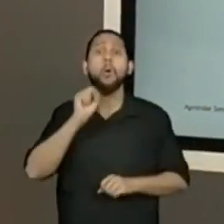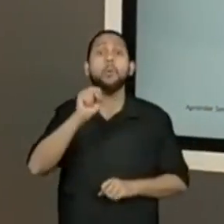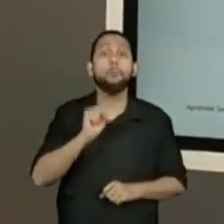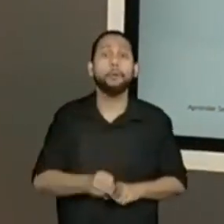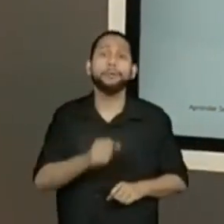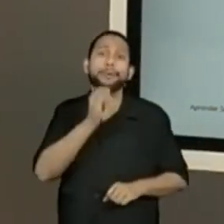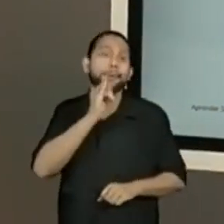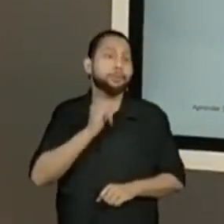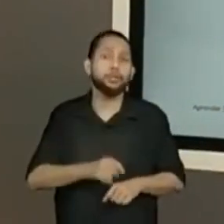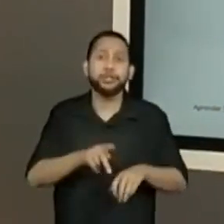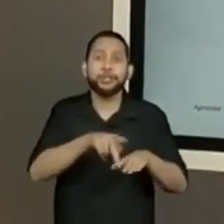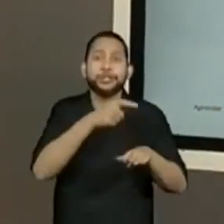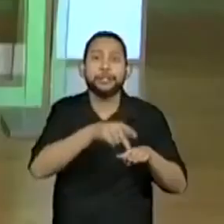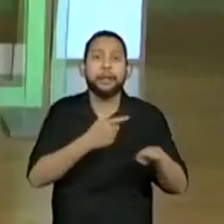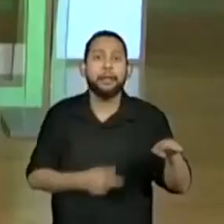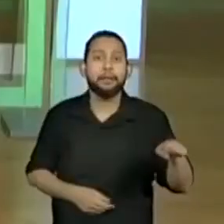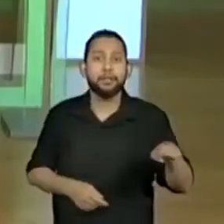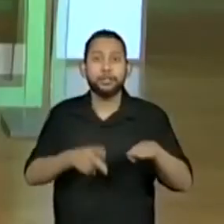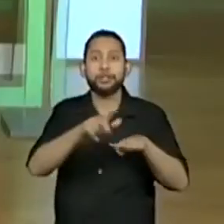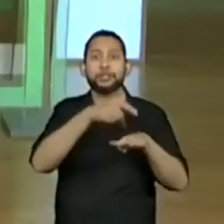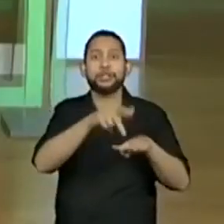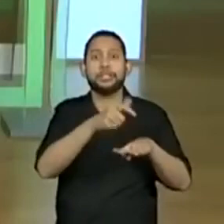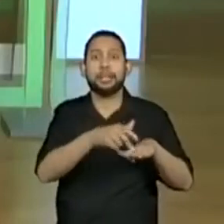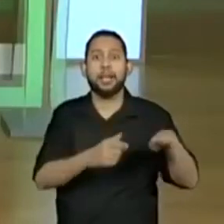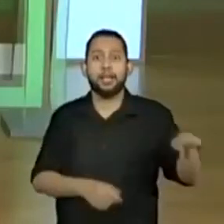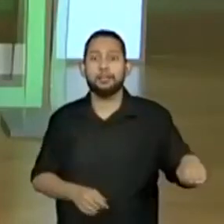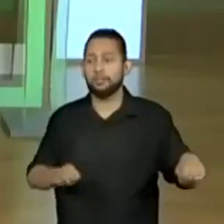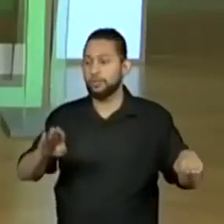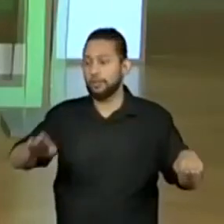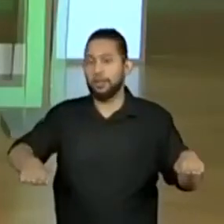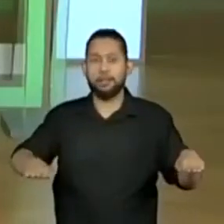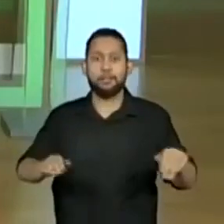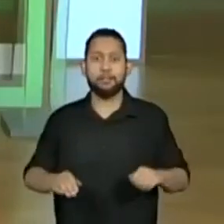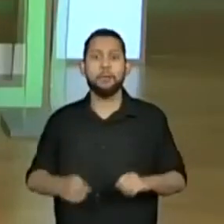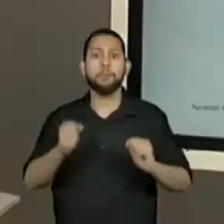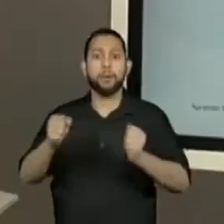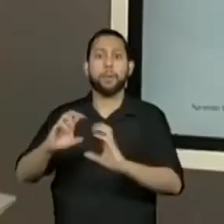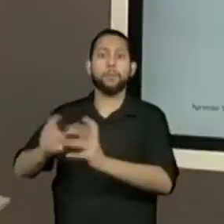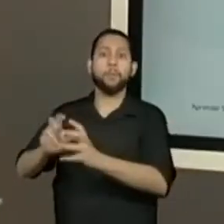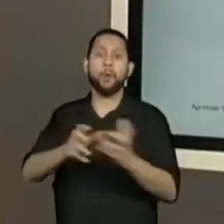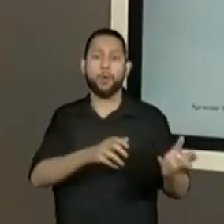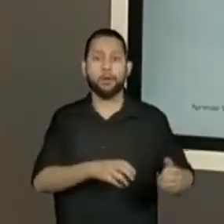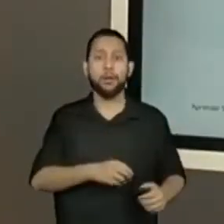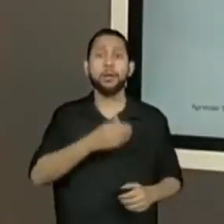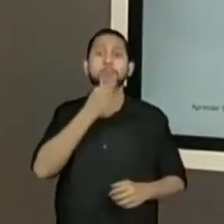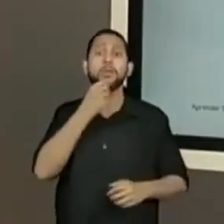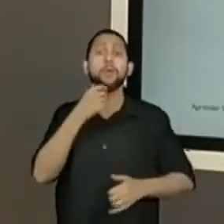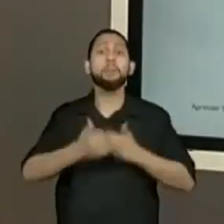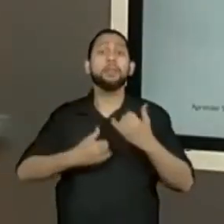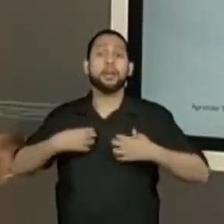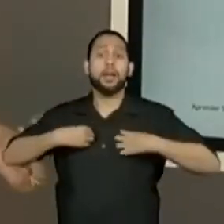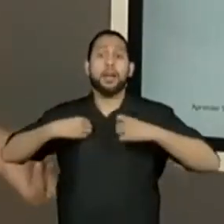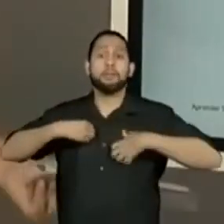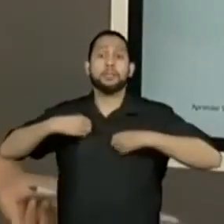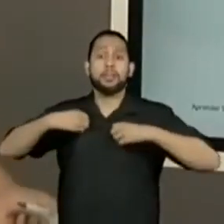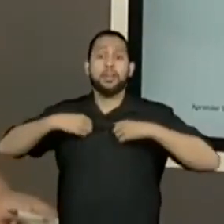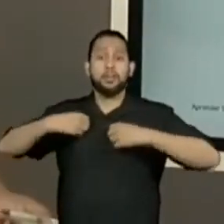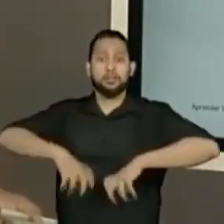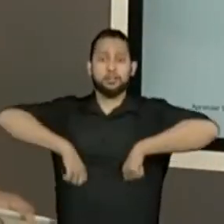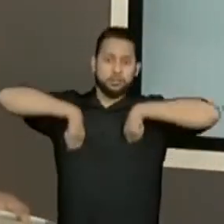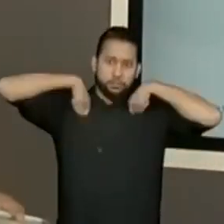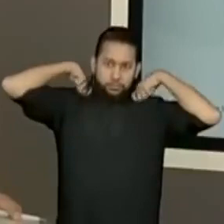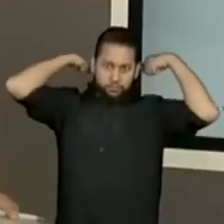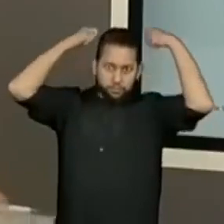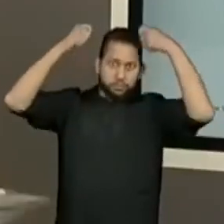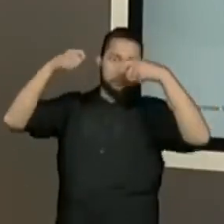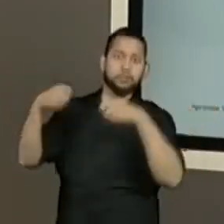um chinelo. Chinelo vai parecer ali. Chinelo. Uma bola. Uma bola. Os meninos que brincam sem camiseta, pode deixar as camisetas dos